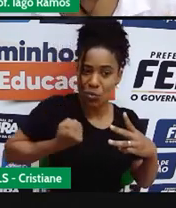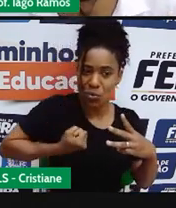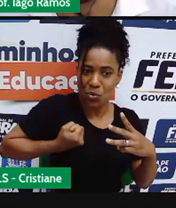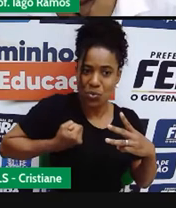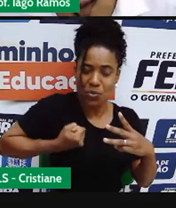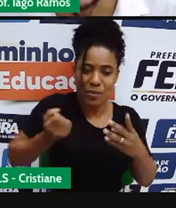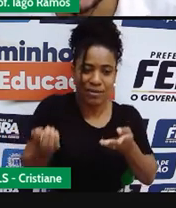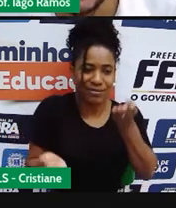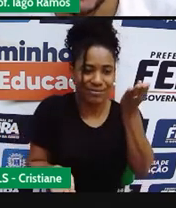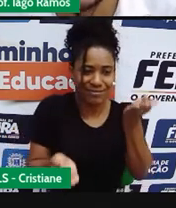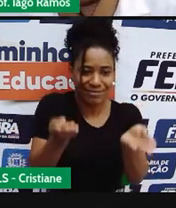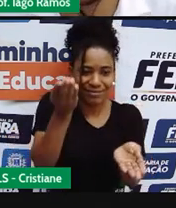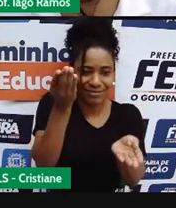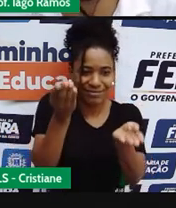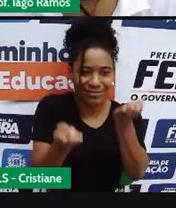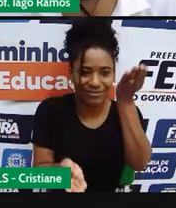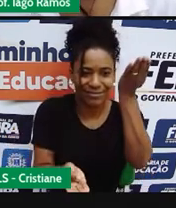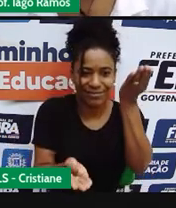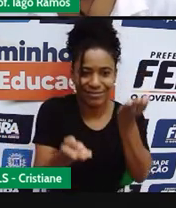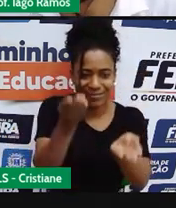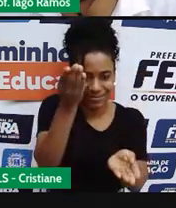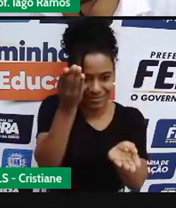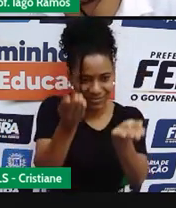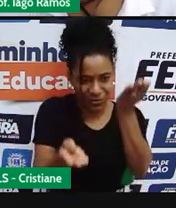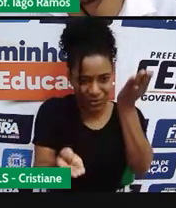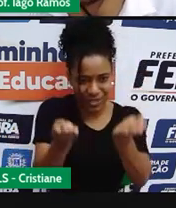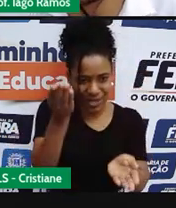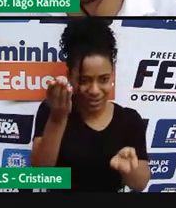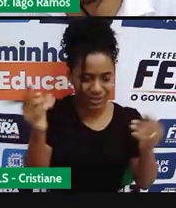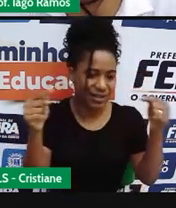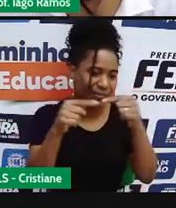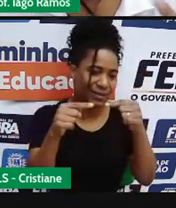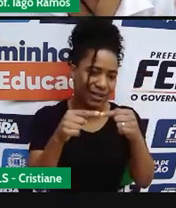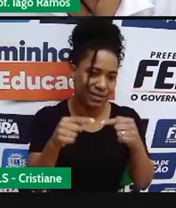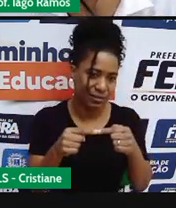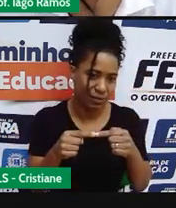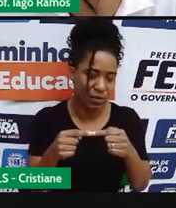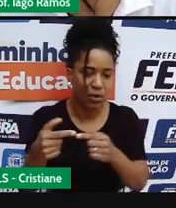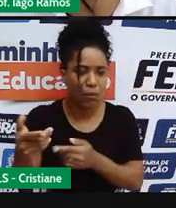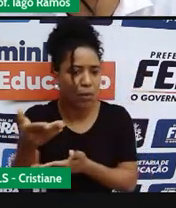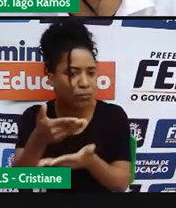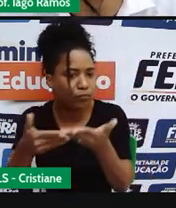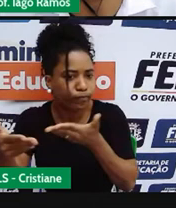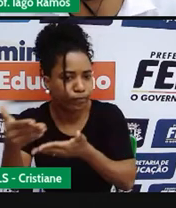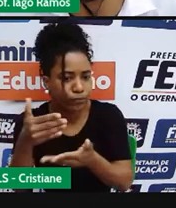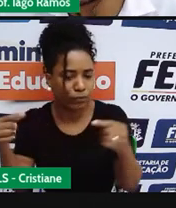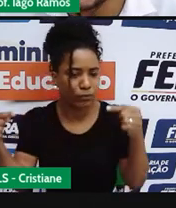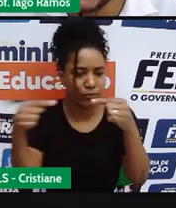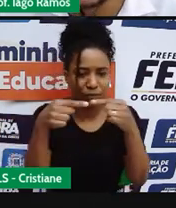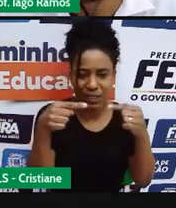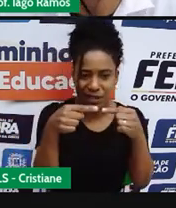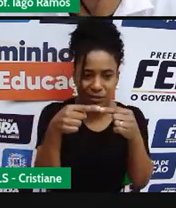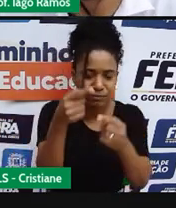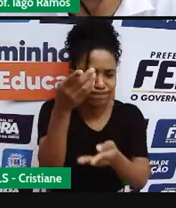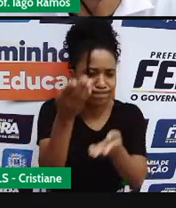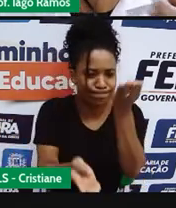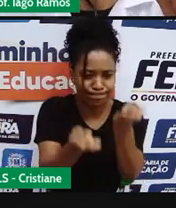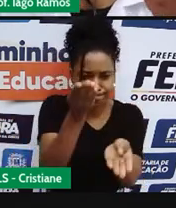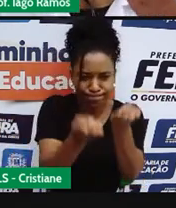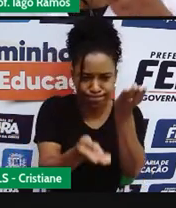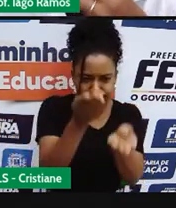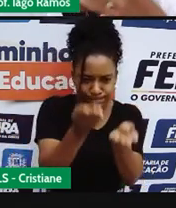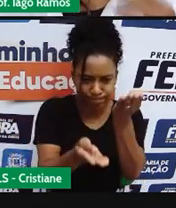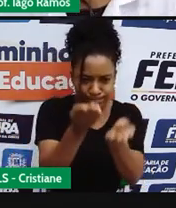proporcionais. É quando as relações, ou as comunicações entre as grandezas, são